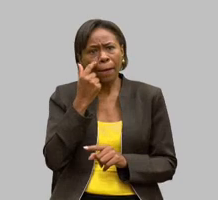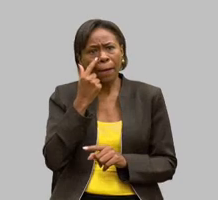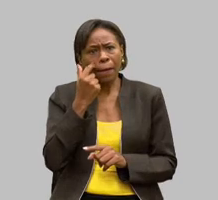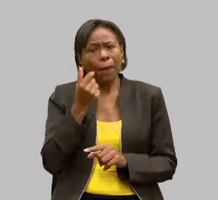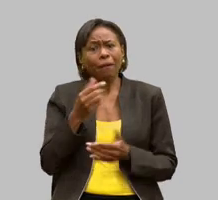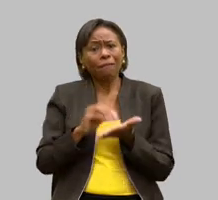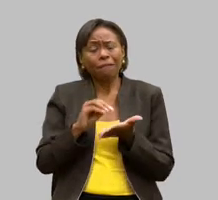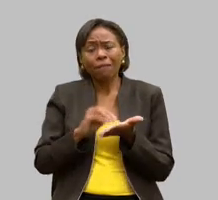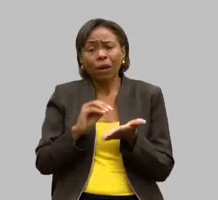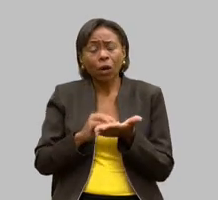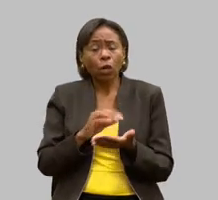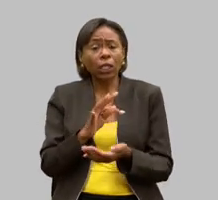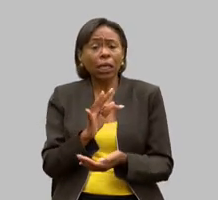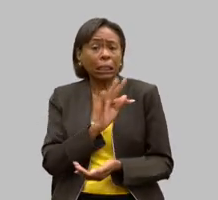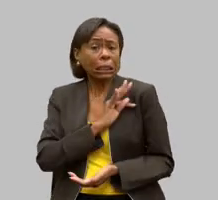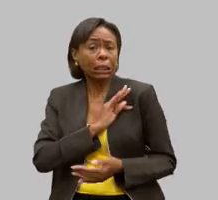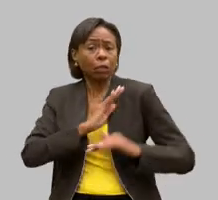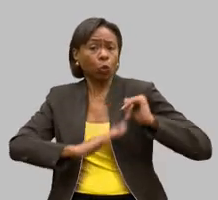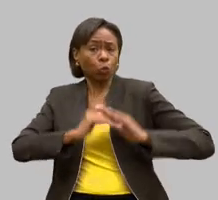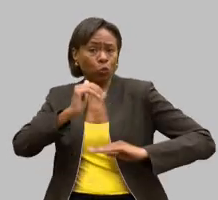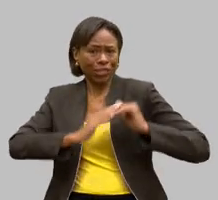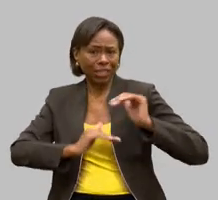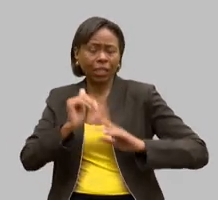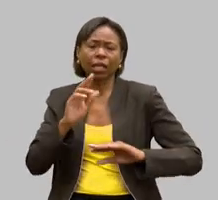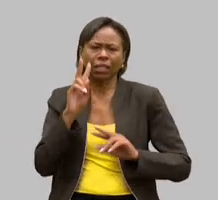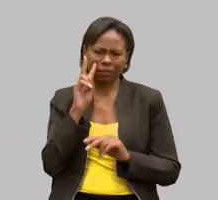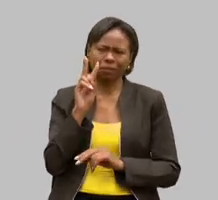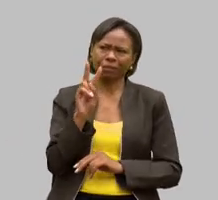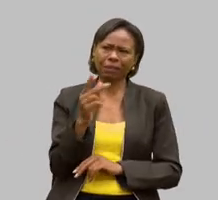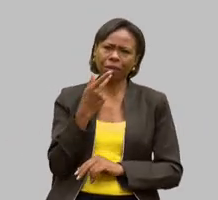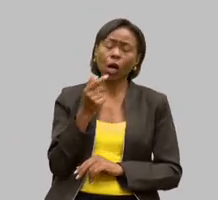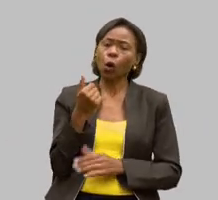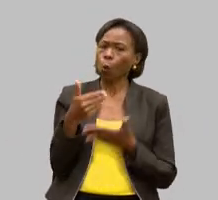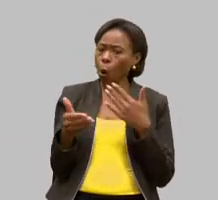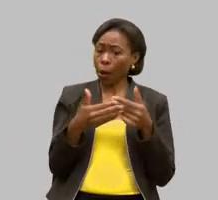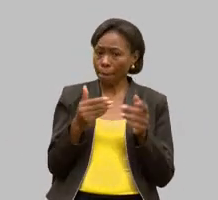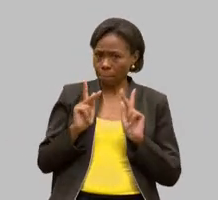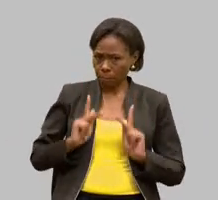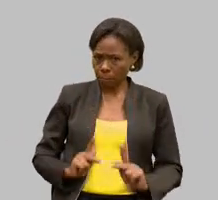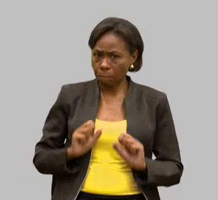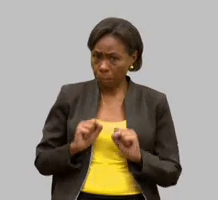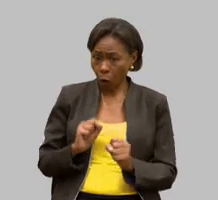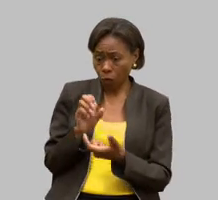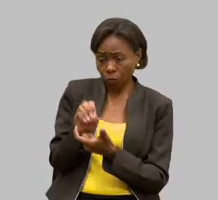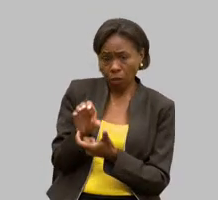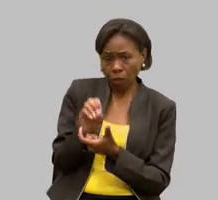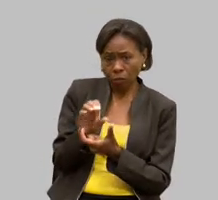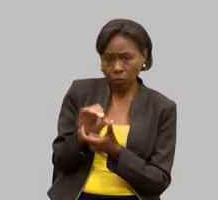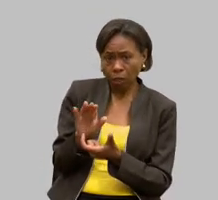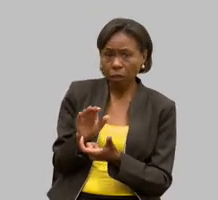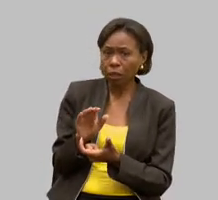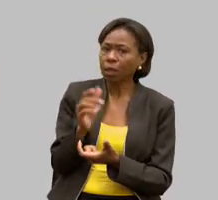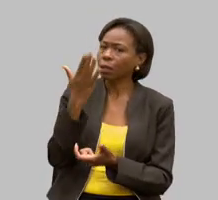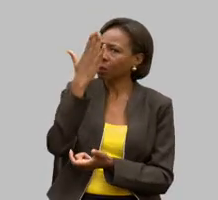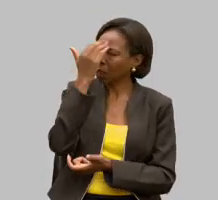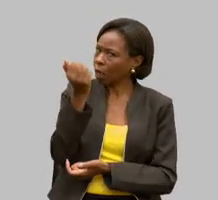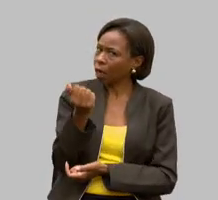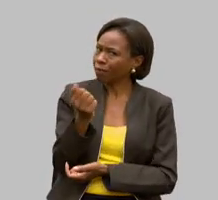então quando você vê as pessoas e fala assim todas as pessoas podem ser alfabetizadas eu estou aqui do lado de uma pessoa da educação que a gente sabe que isso não é verdade